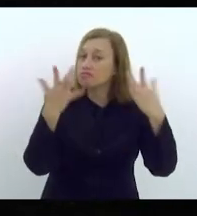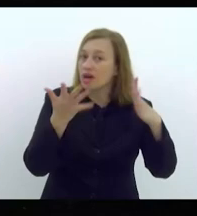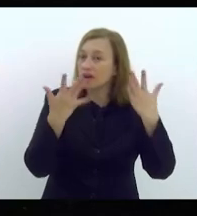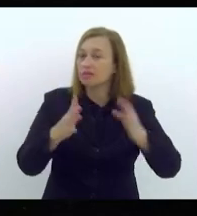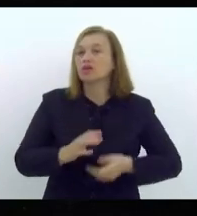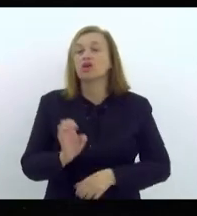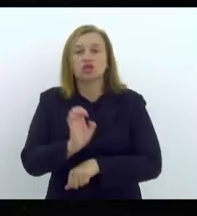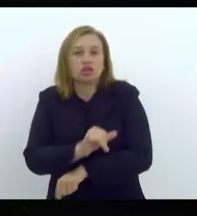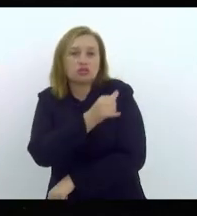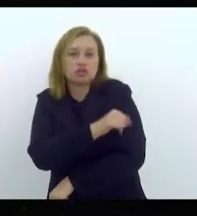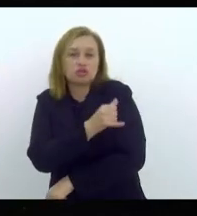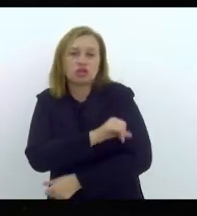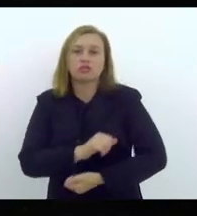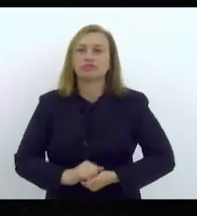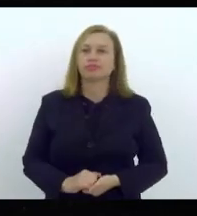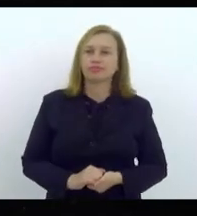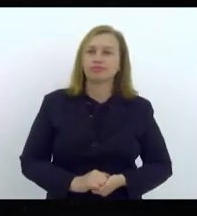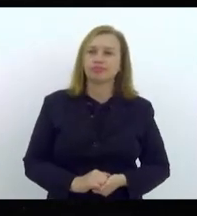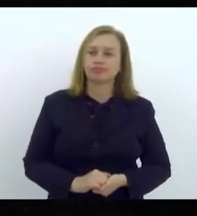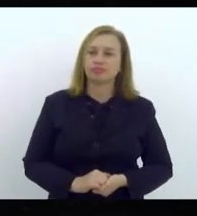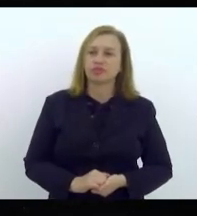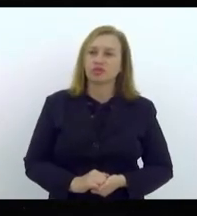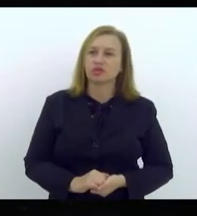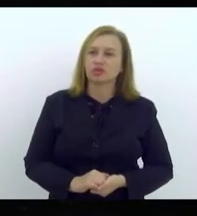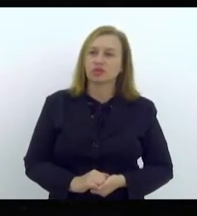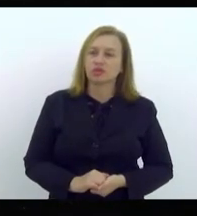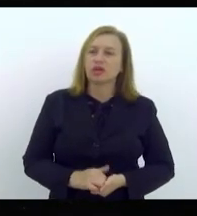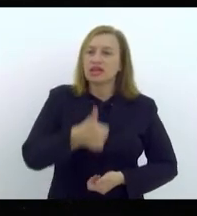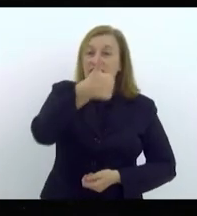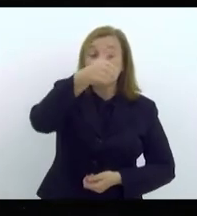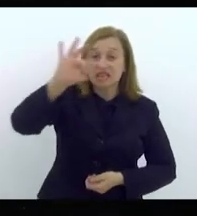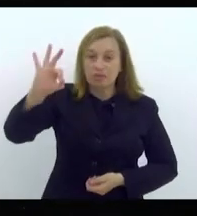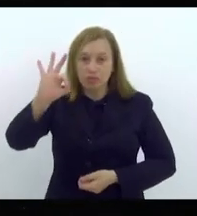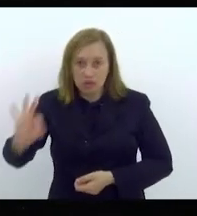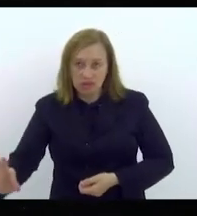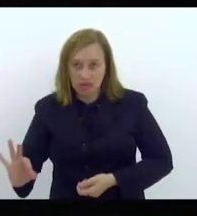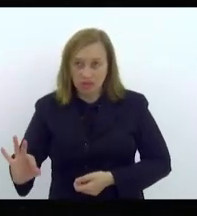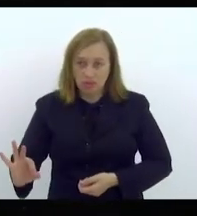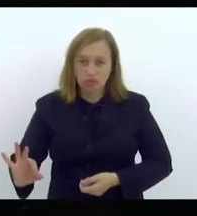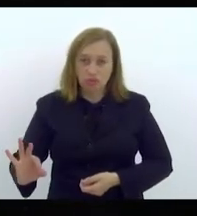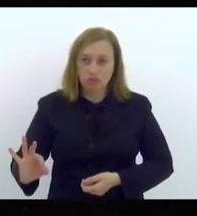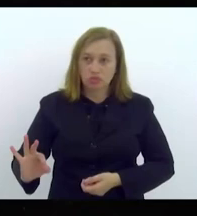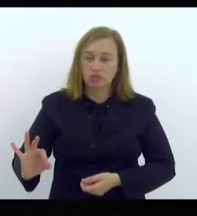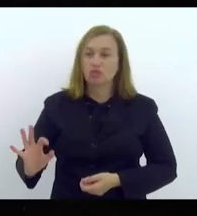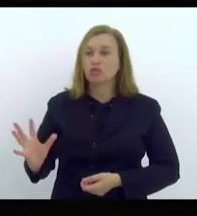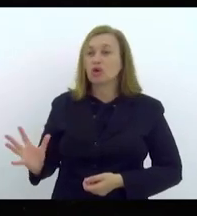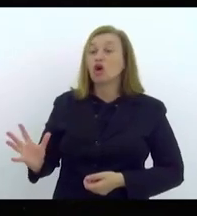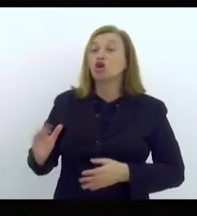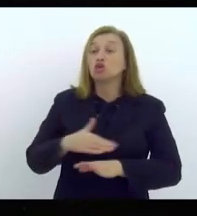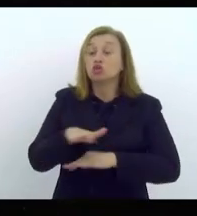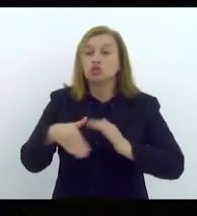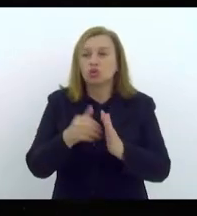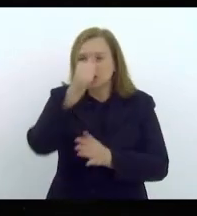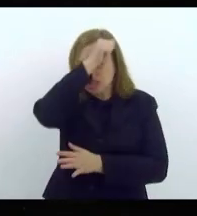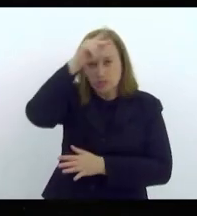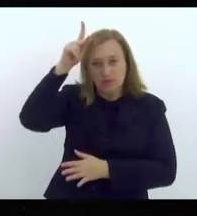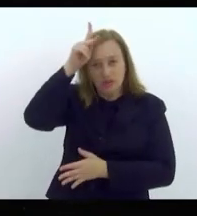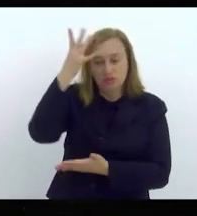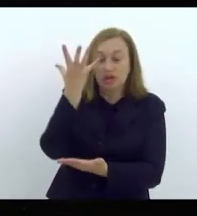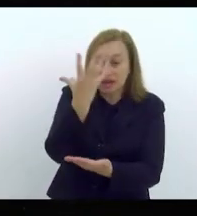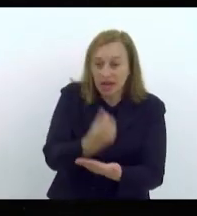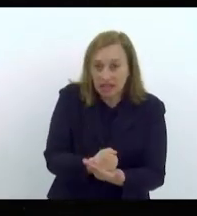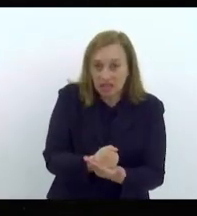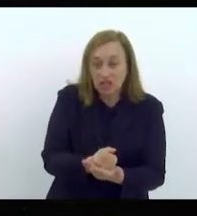que o Estado do Rio de Janeiro teve uma adesão de 100%. Isso significa que todas as prefeituras se credenciaram